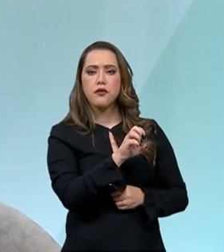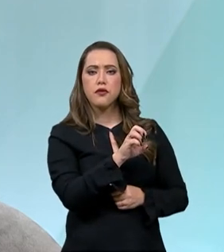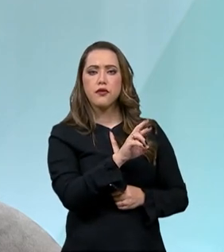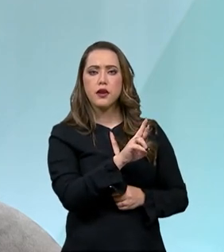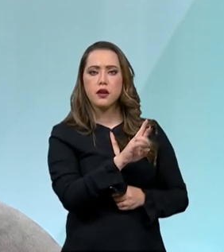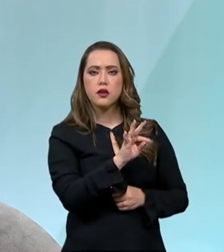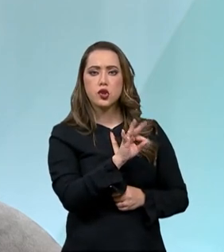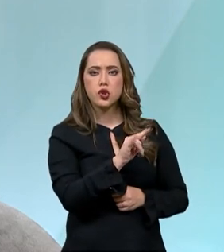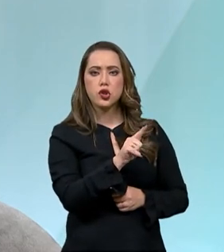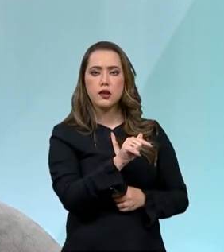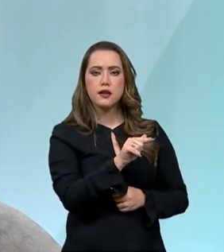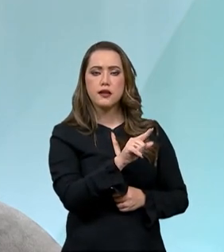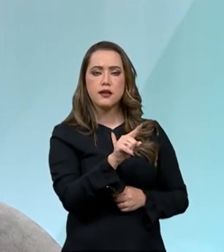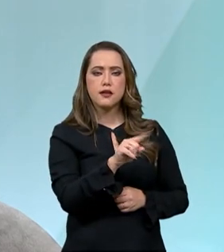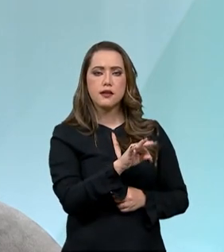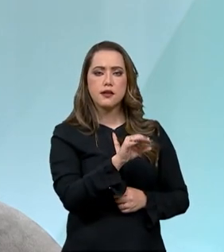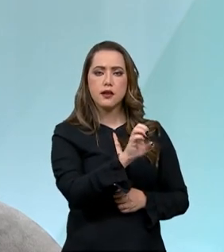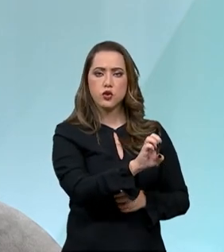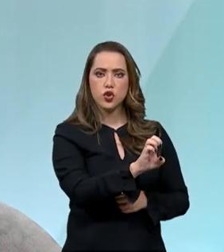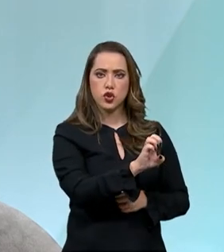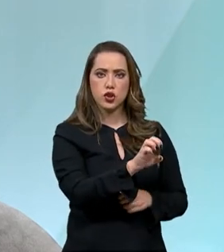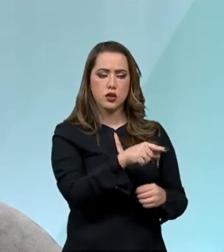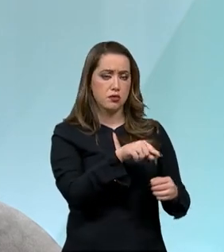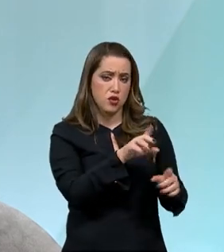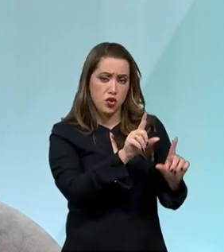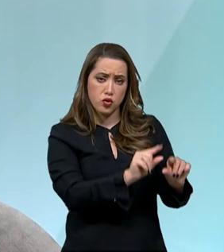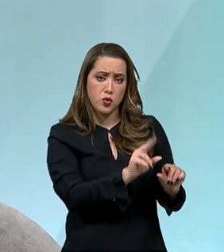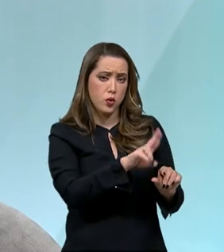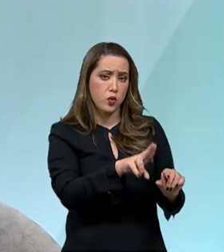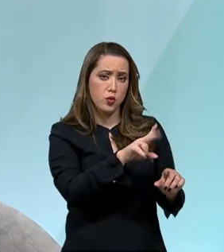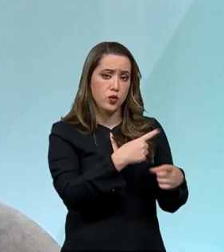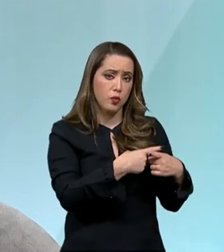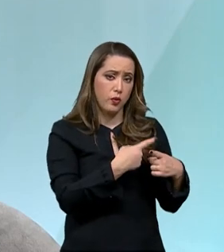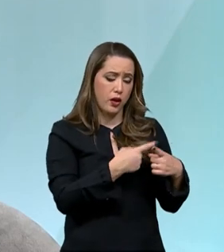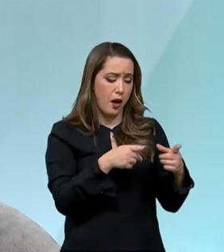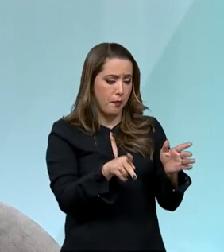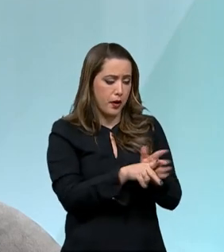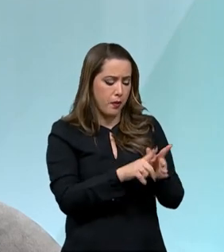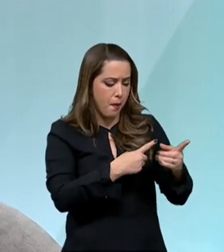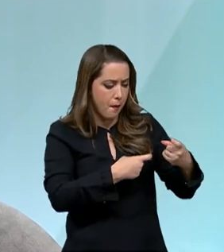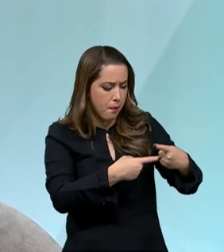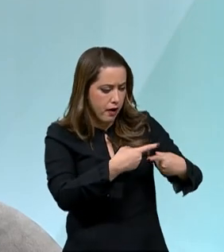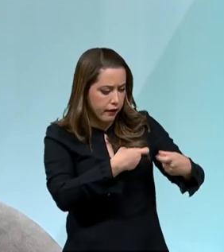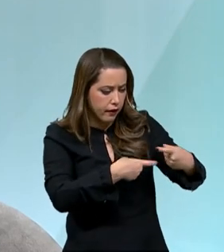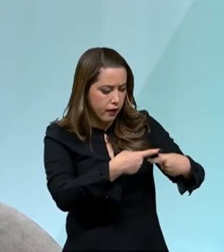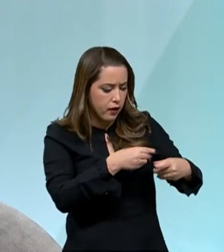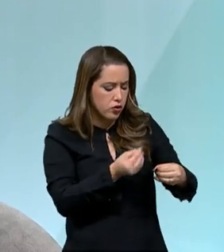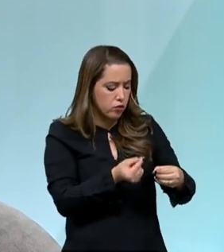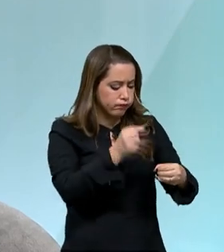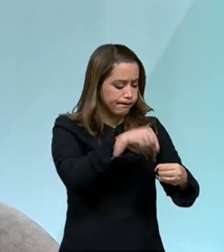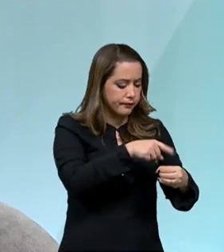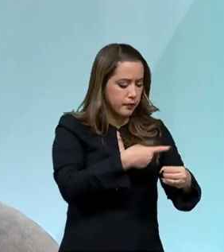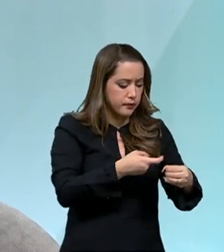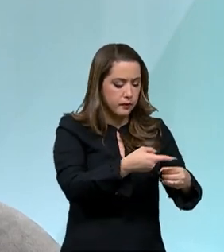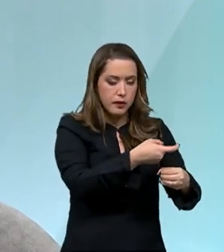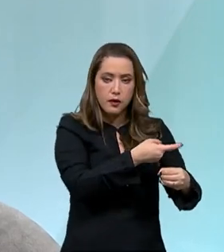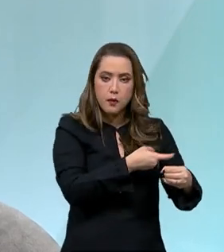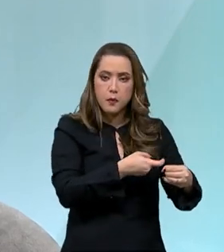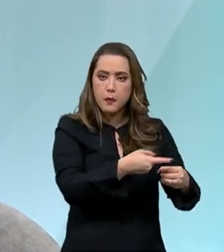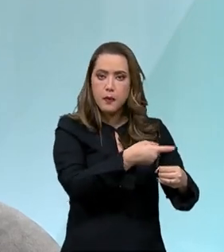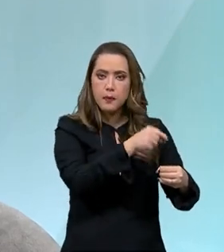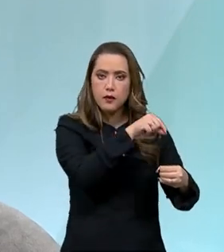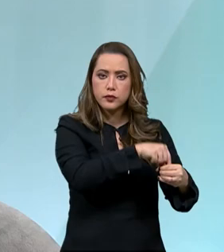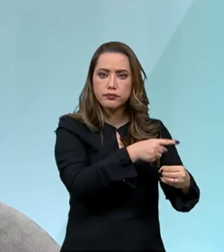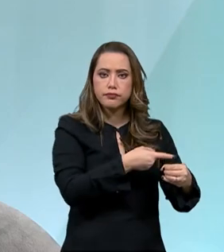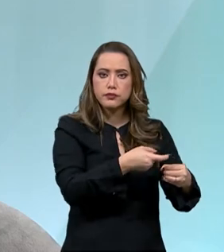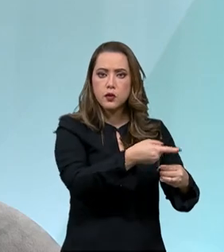tecnologia que nós começamos a trabalhar na Embrapa na década de 90. Então, é uma bactéria